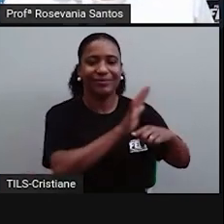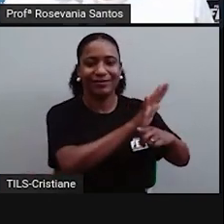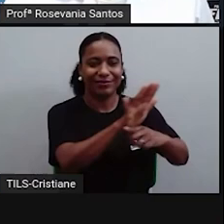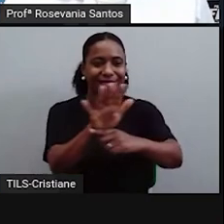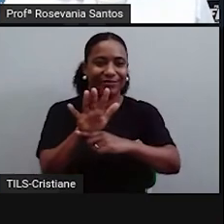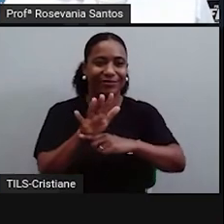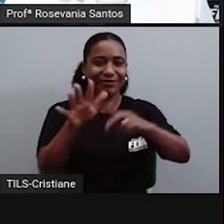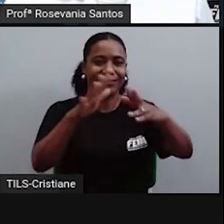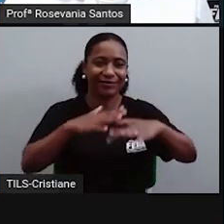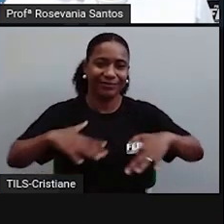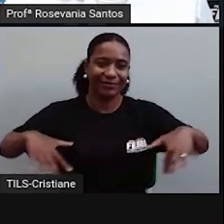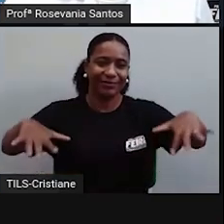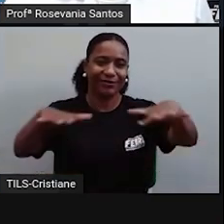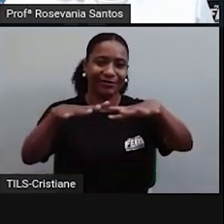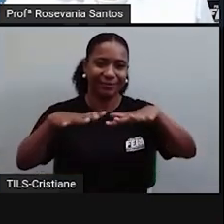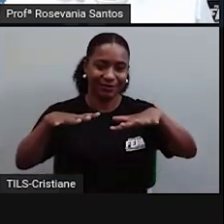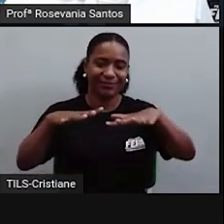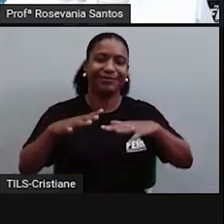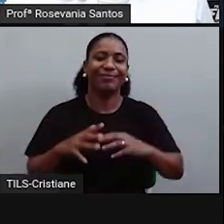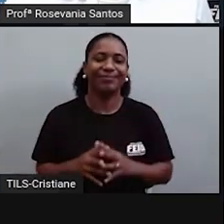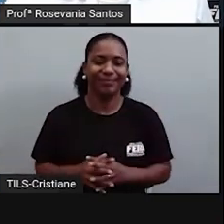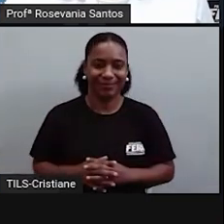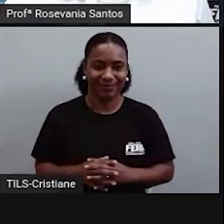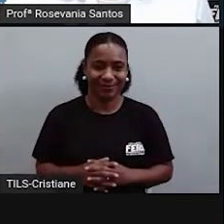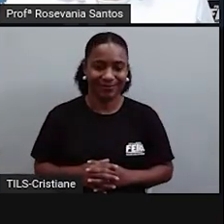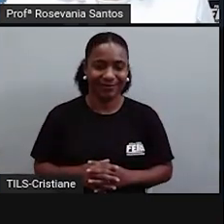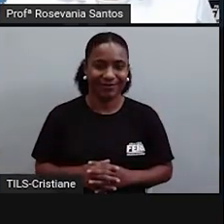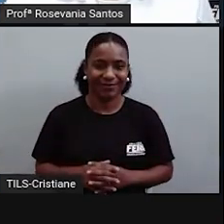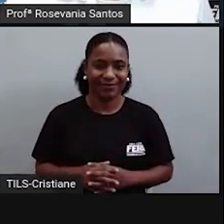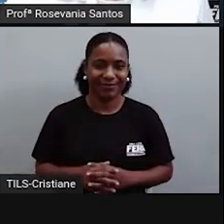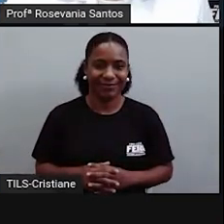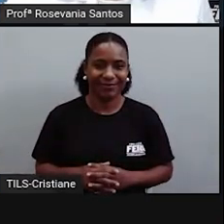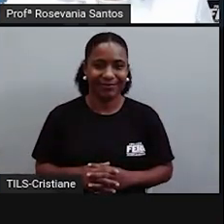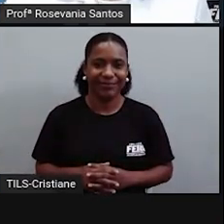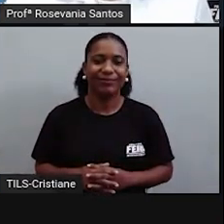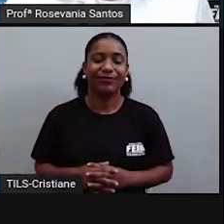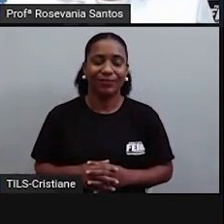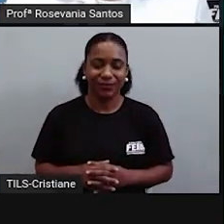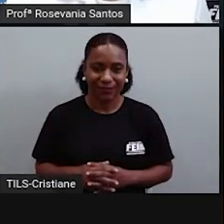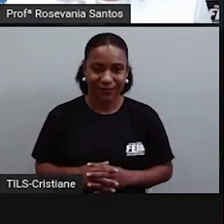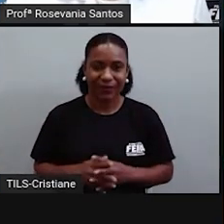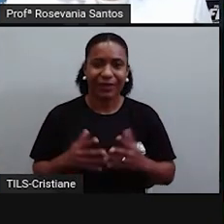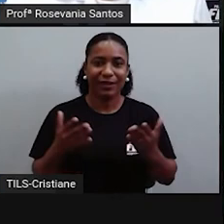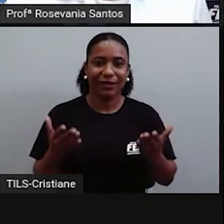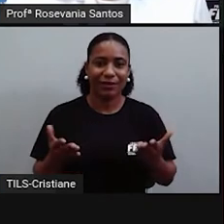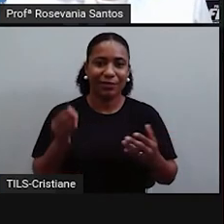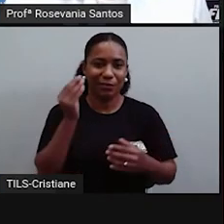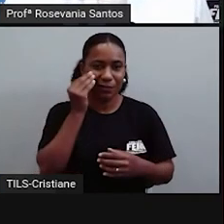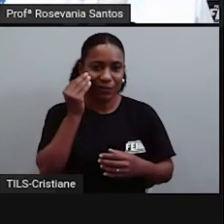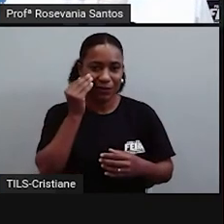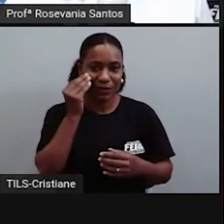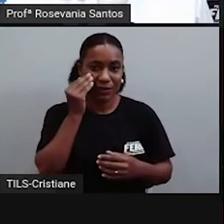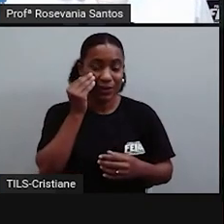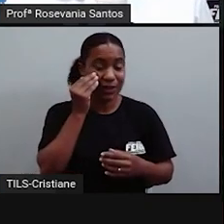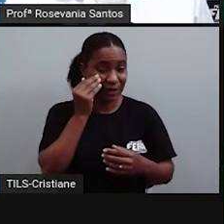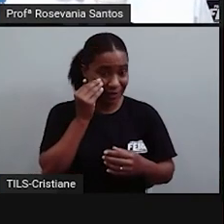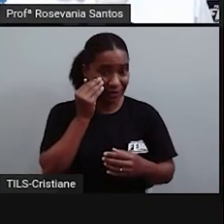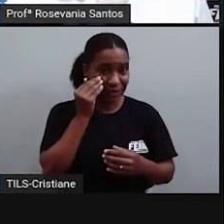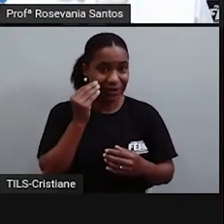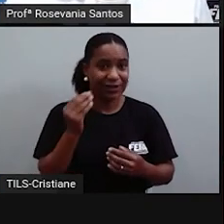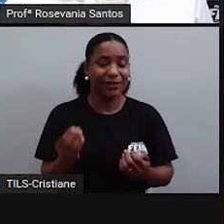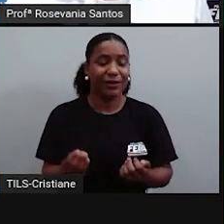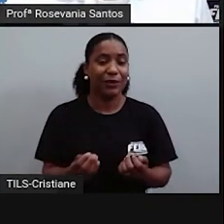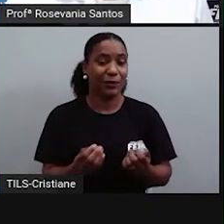região. Então, era o que a gente tinha aí nesse momento. A partir daí,